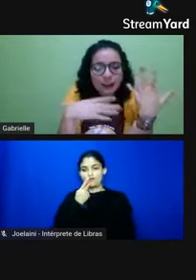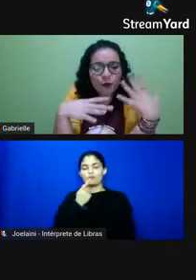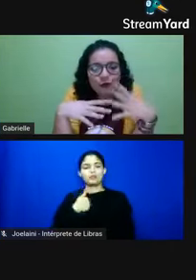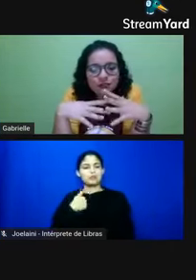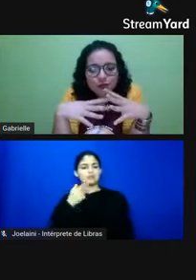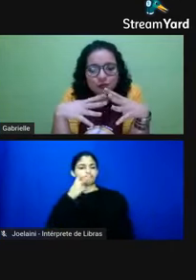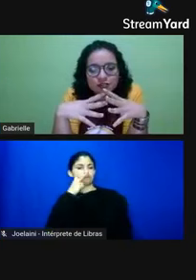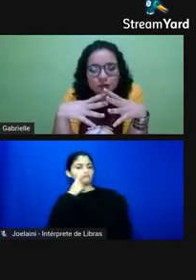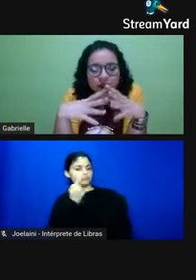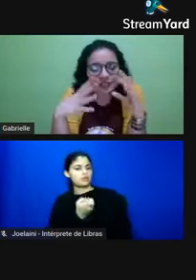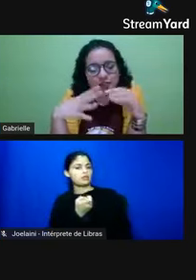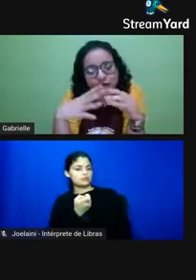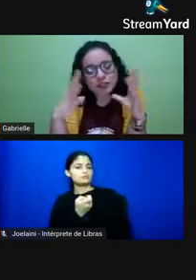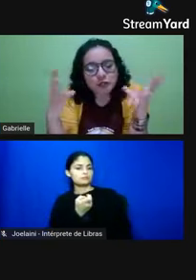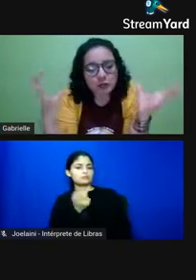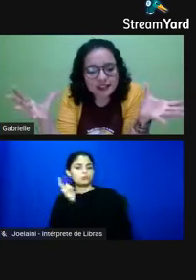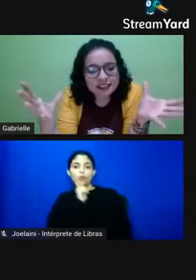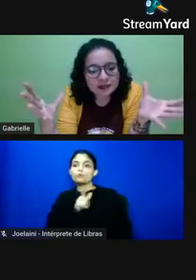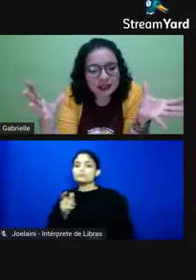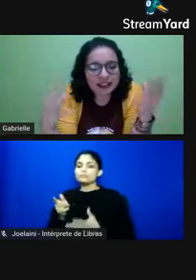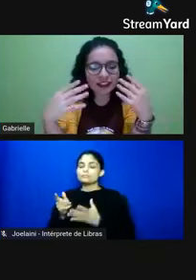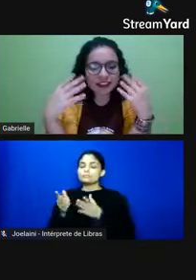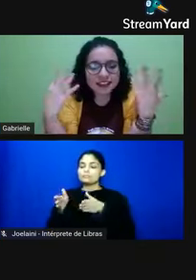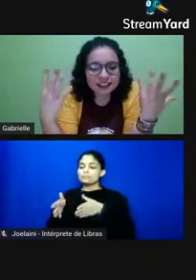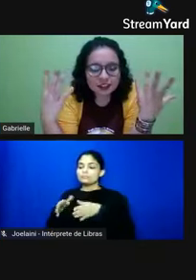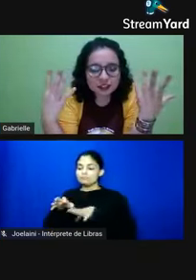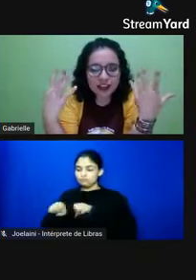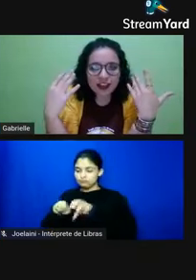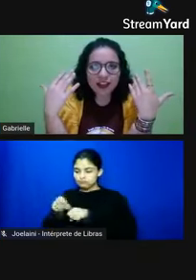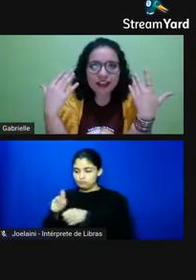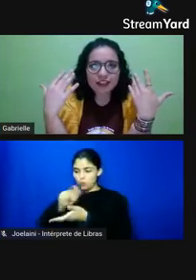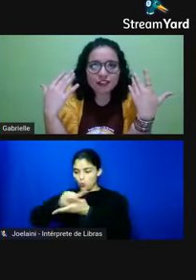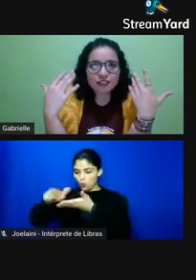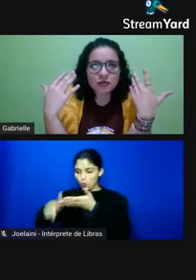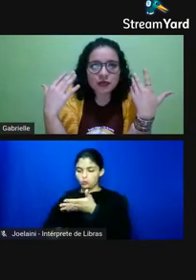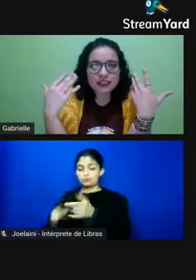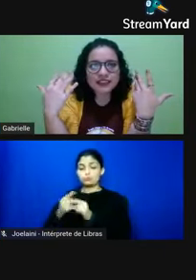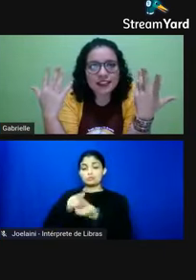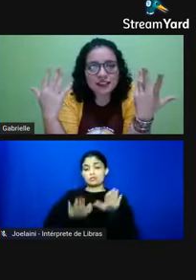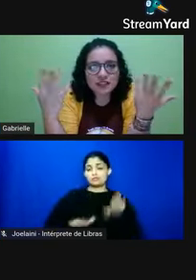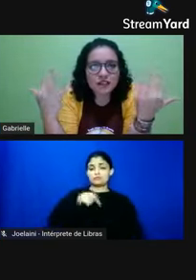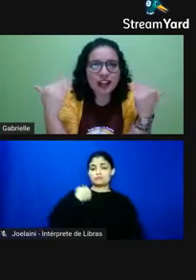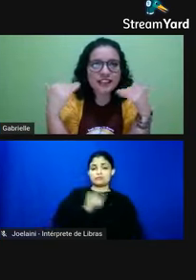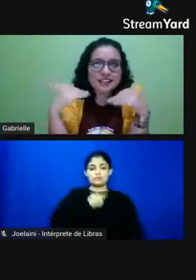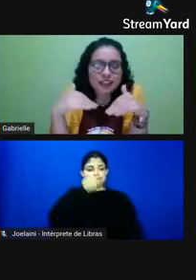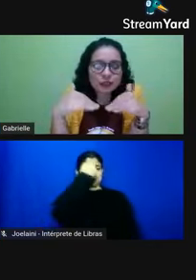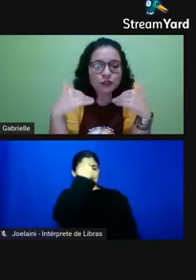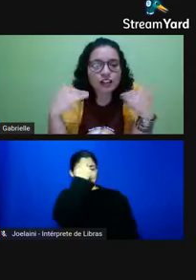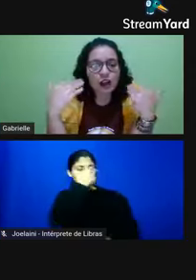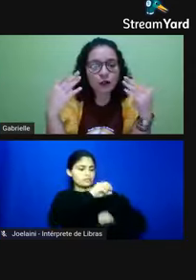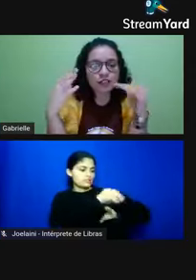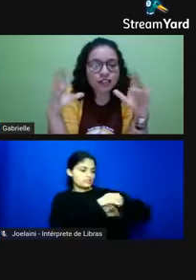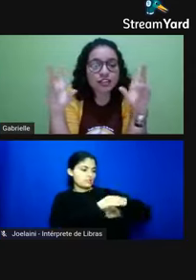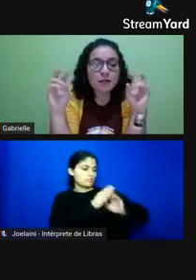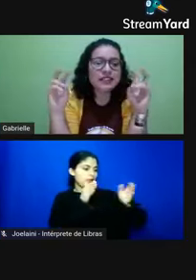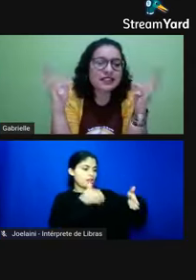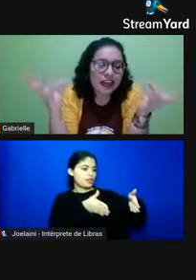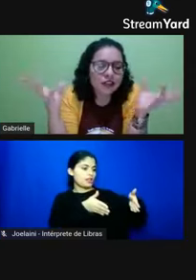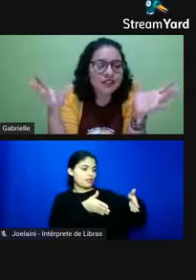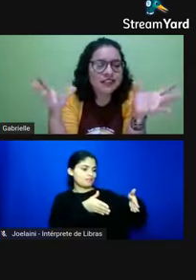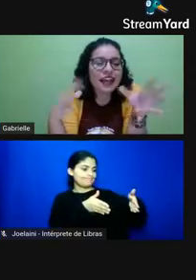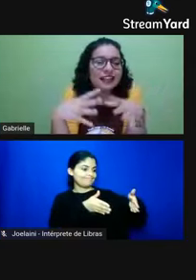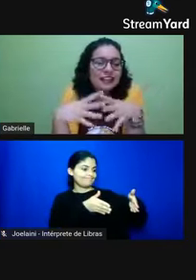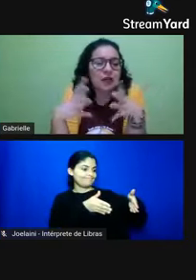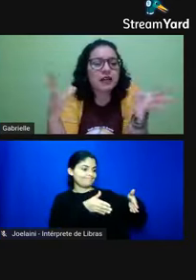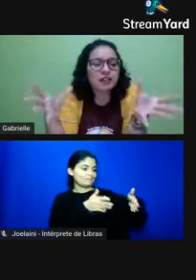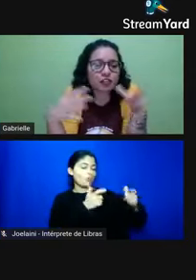interessante essa possibilidade de explorar outros porque às vezes quando a gente pensa também em ensino né a gente tem uma